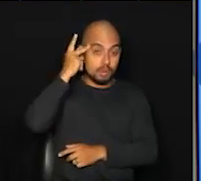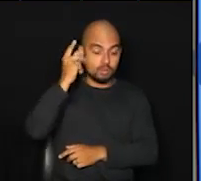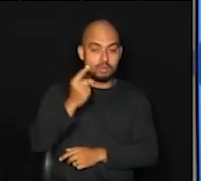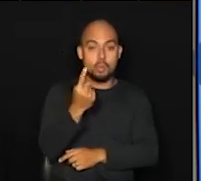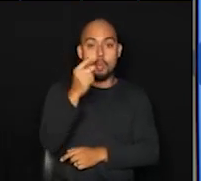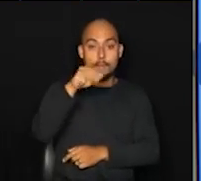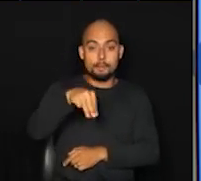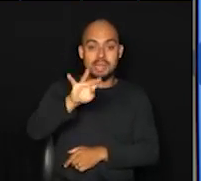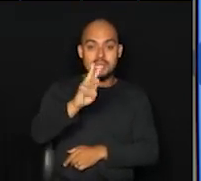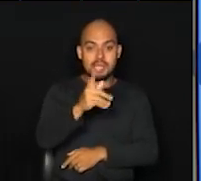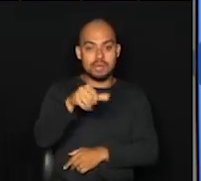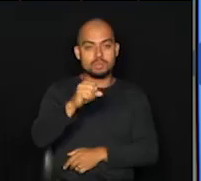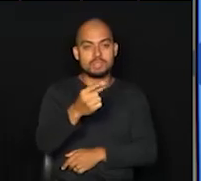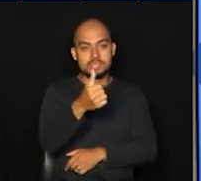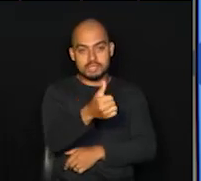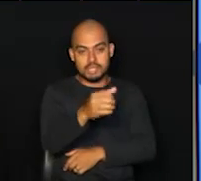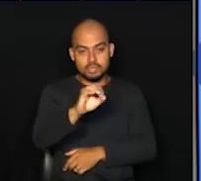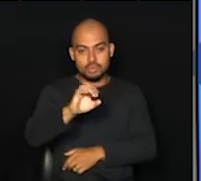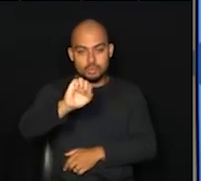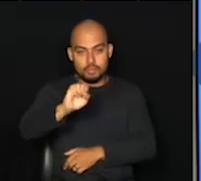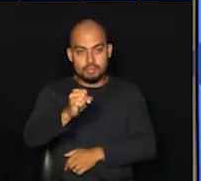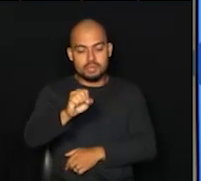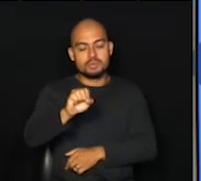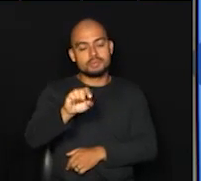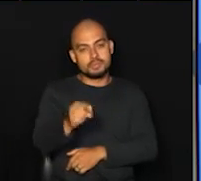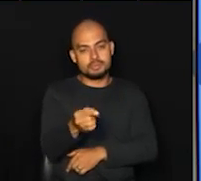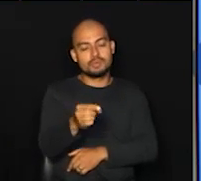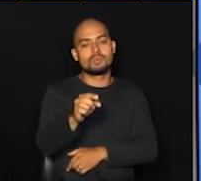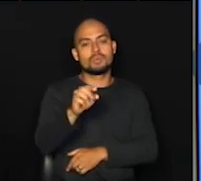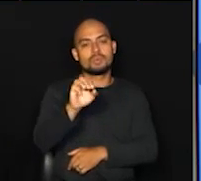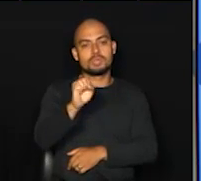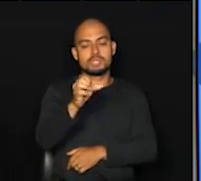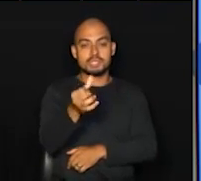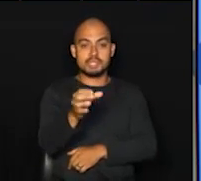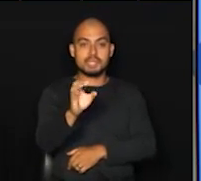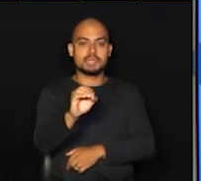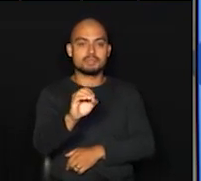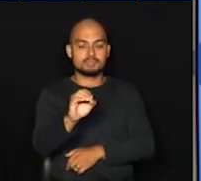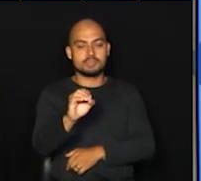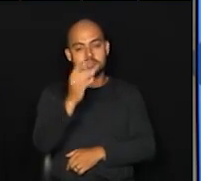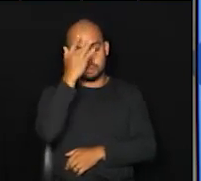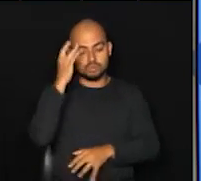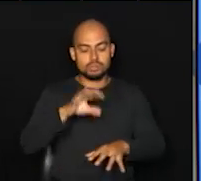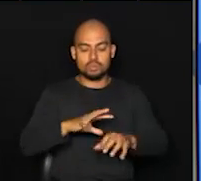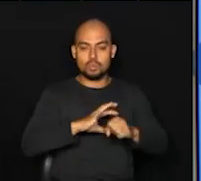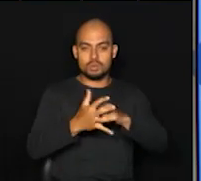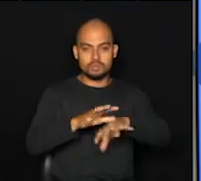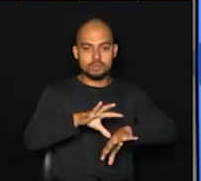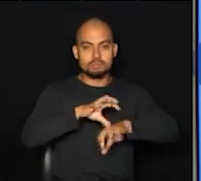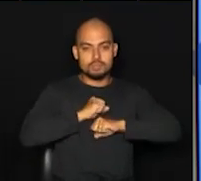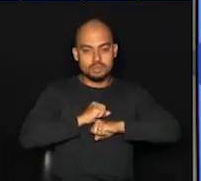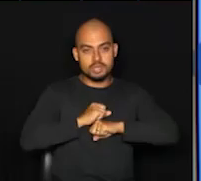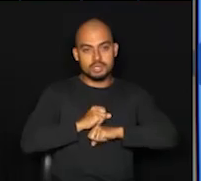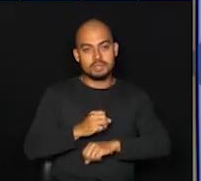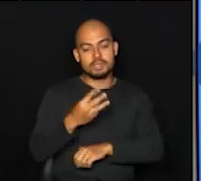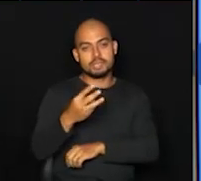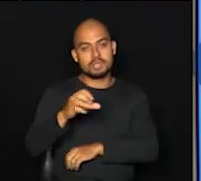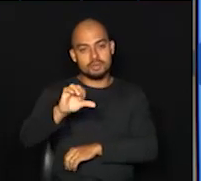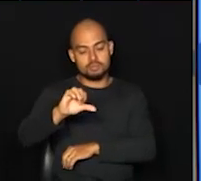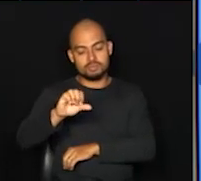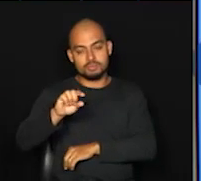.860 casos, sendo que 39.119 pessoas